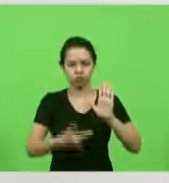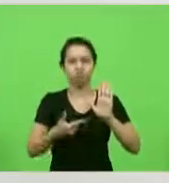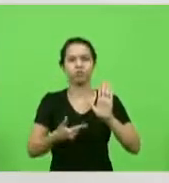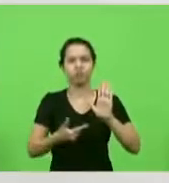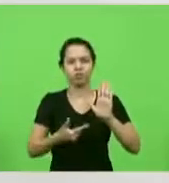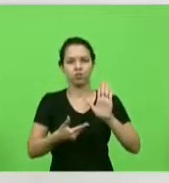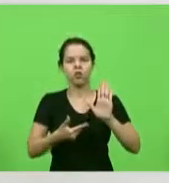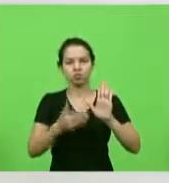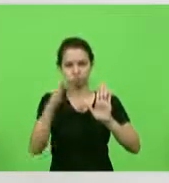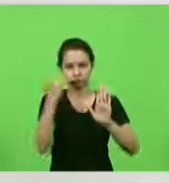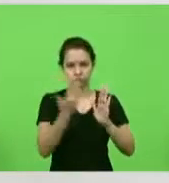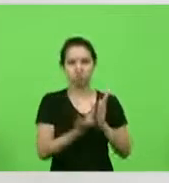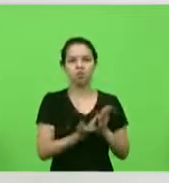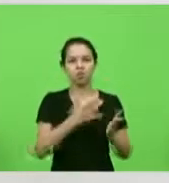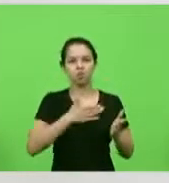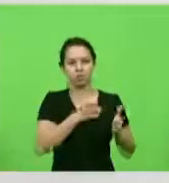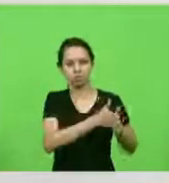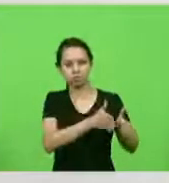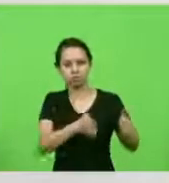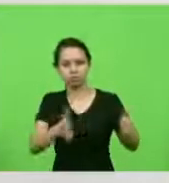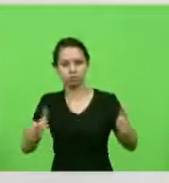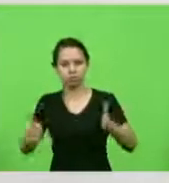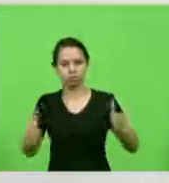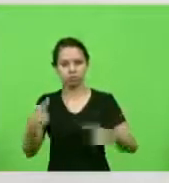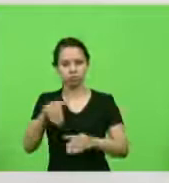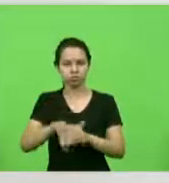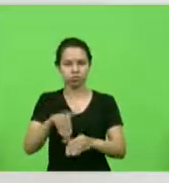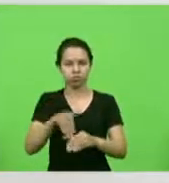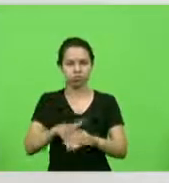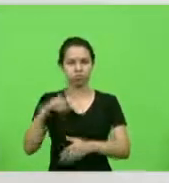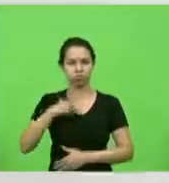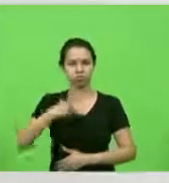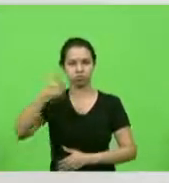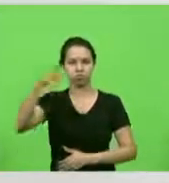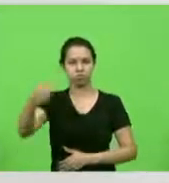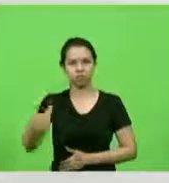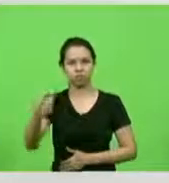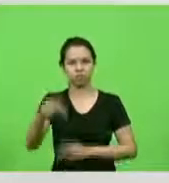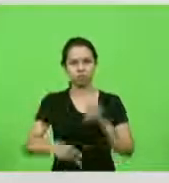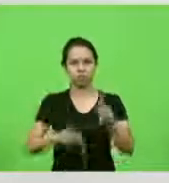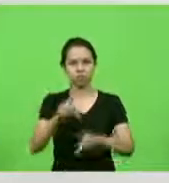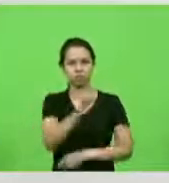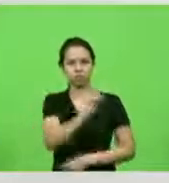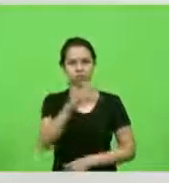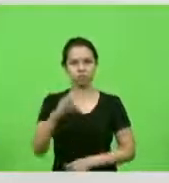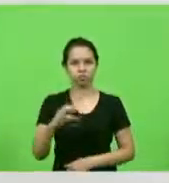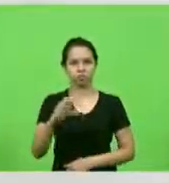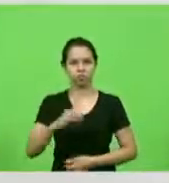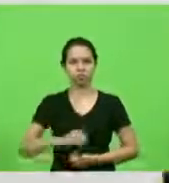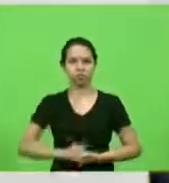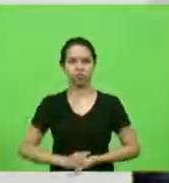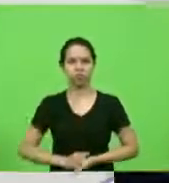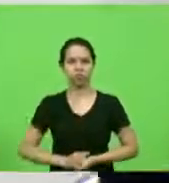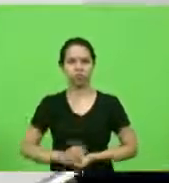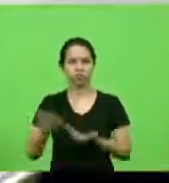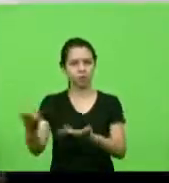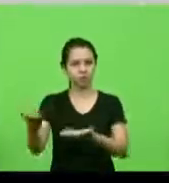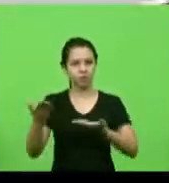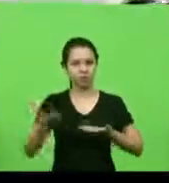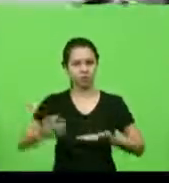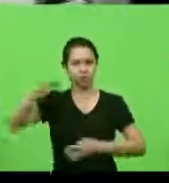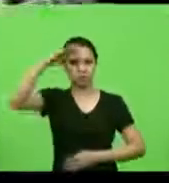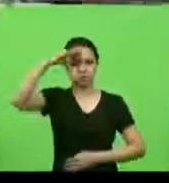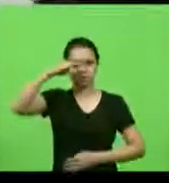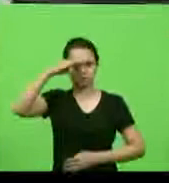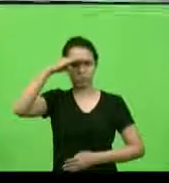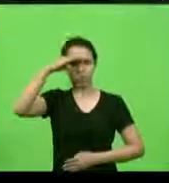mandato que me foi outorgado pelo povo catarinense. Convido o colega deputado Jean Kuhlmann para